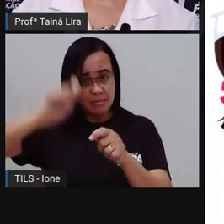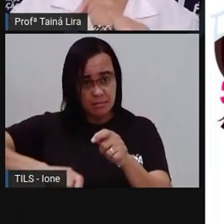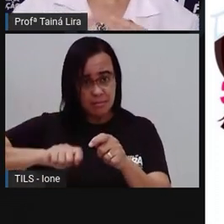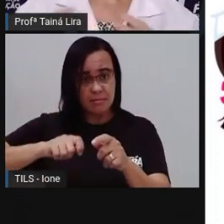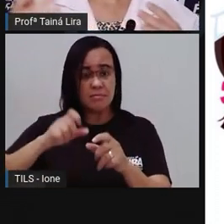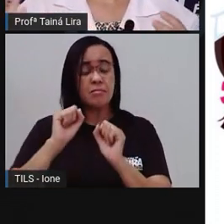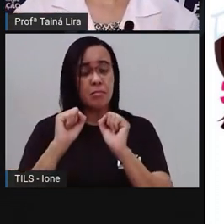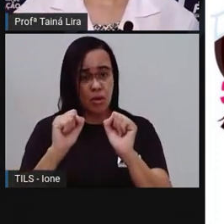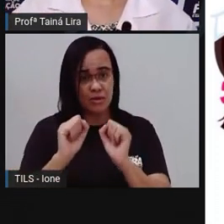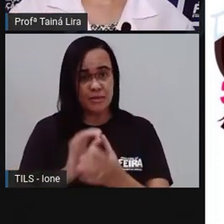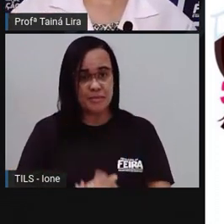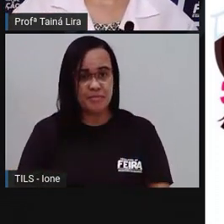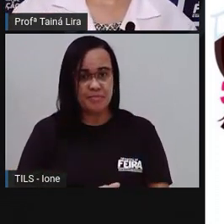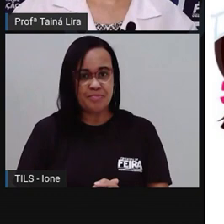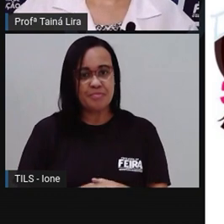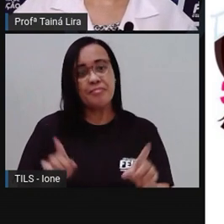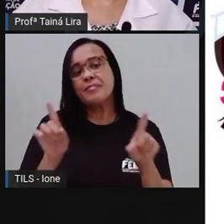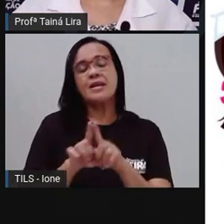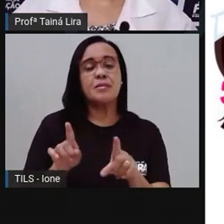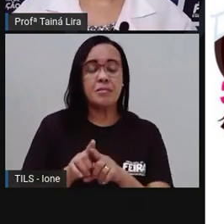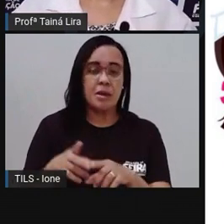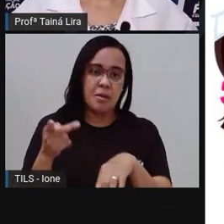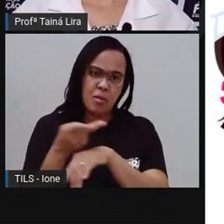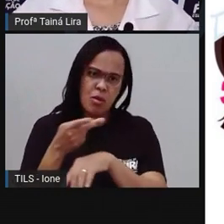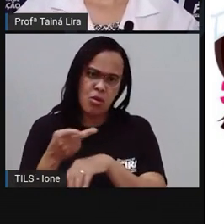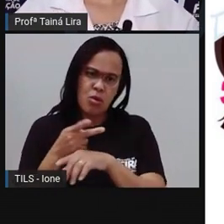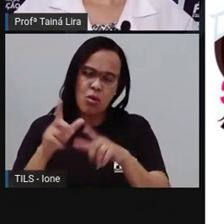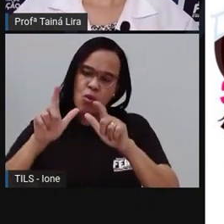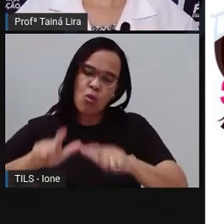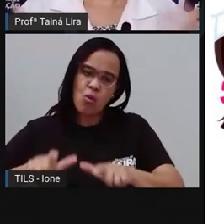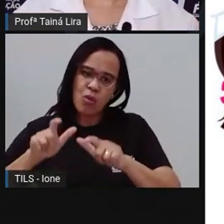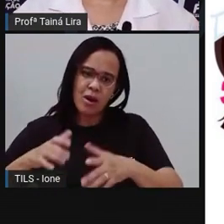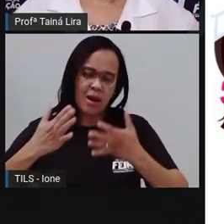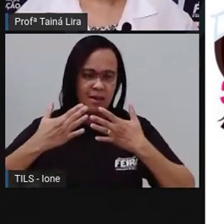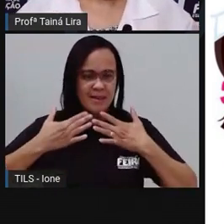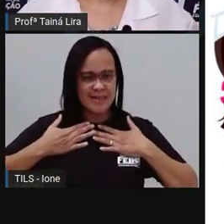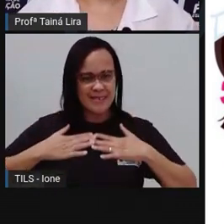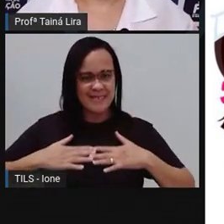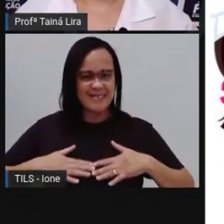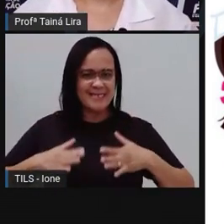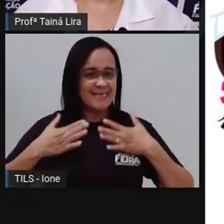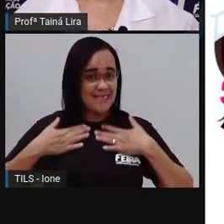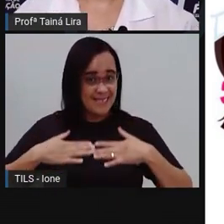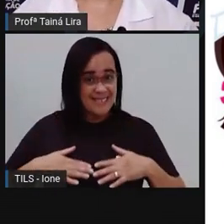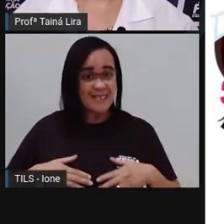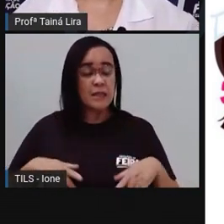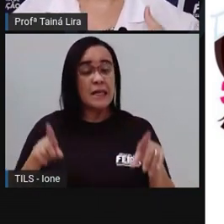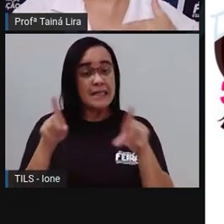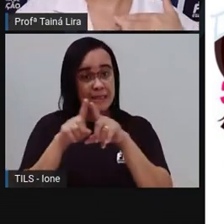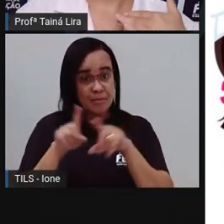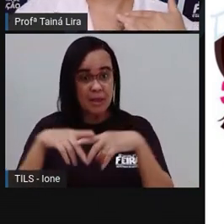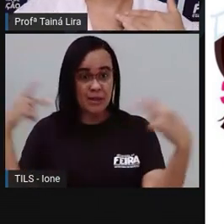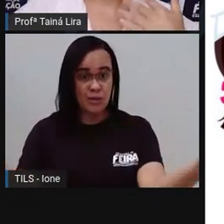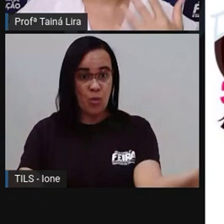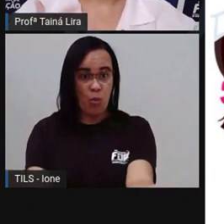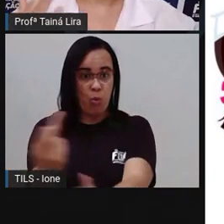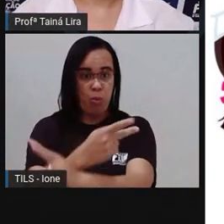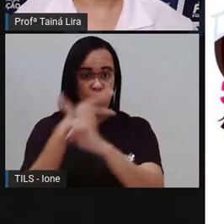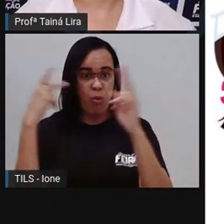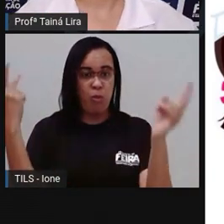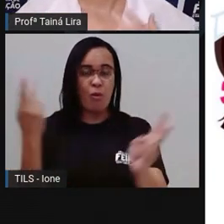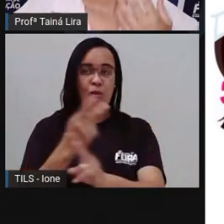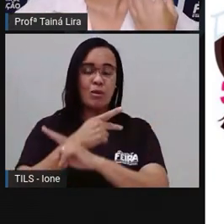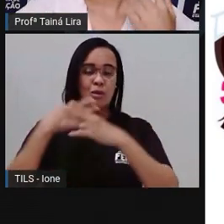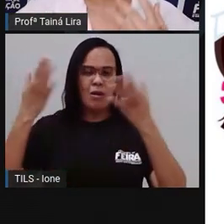Bom, procure aí também um lugar tranquilo e arejado, não é verdade? Então, um lugar que você possa se